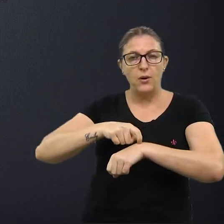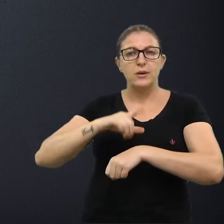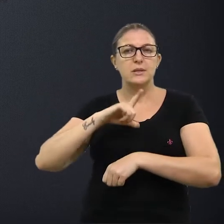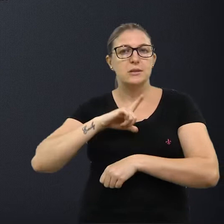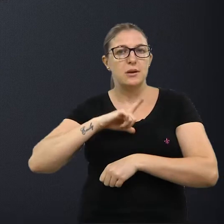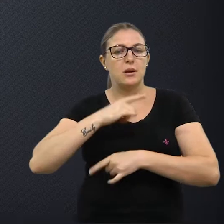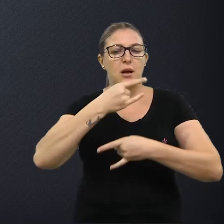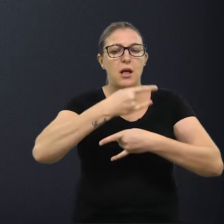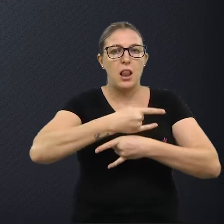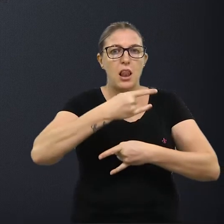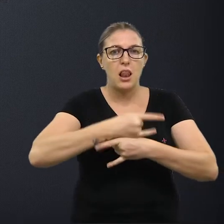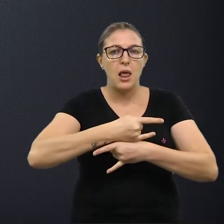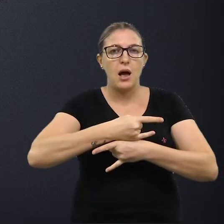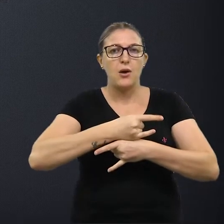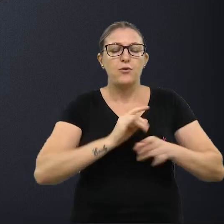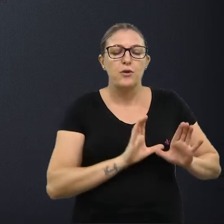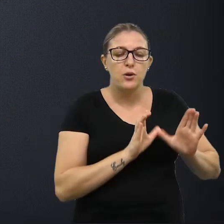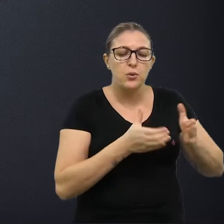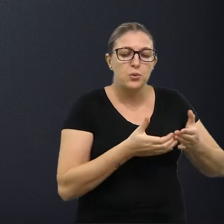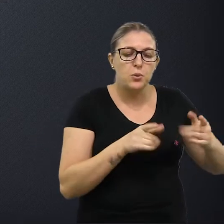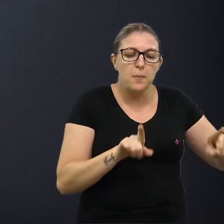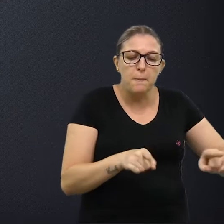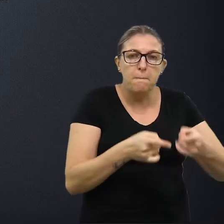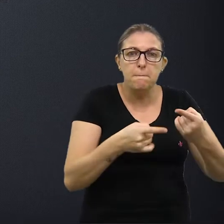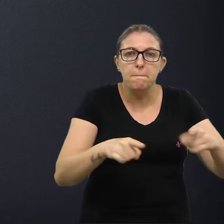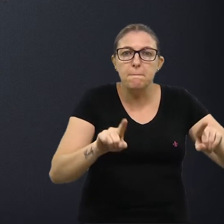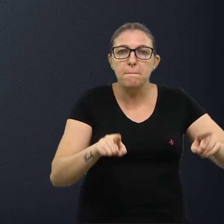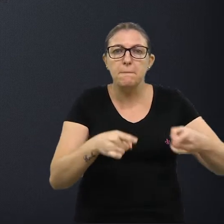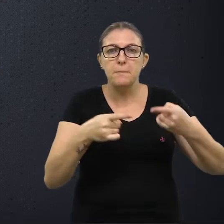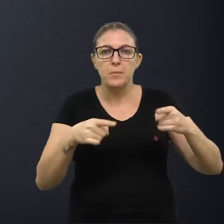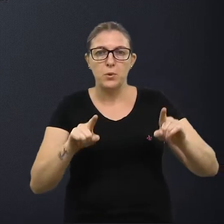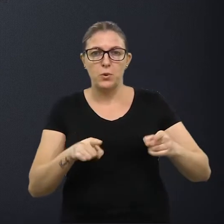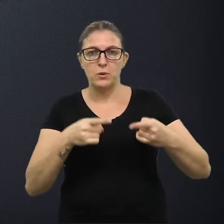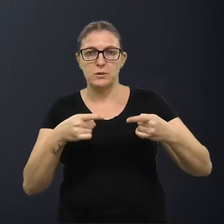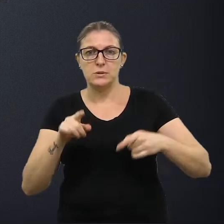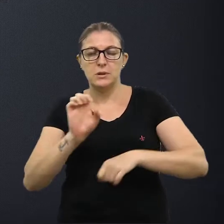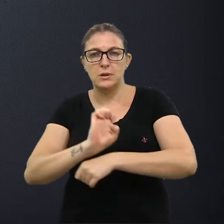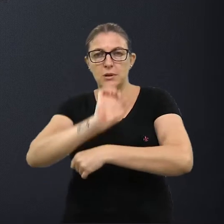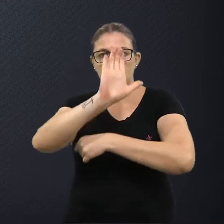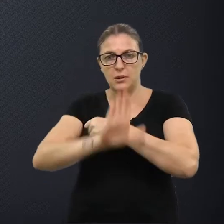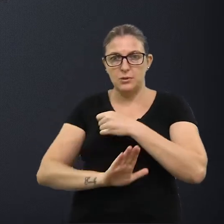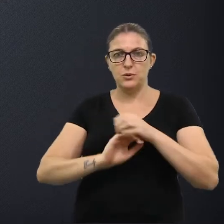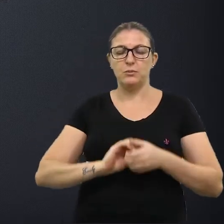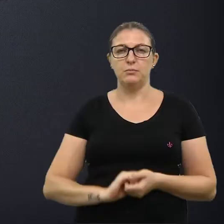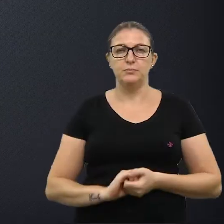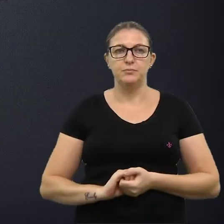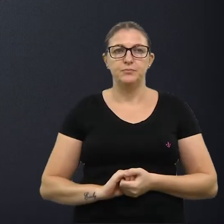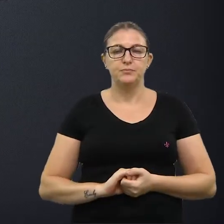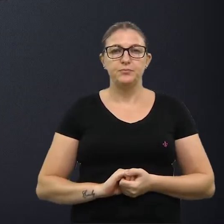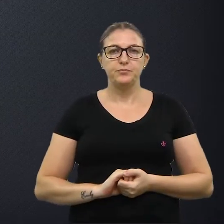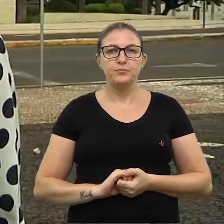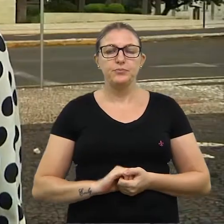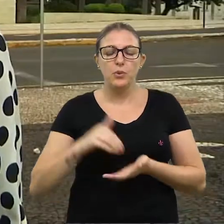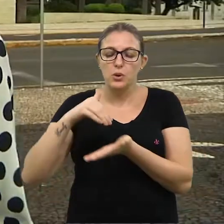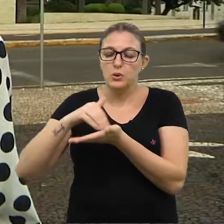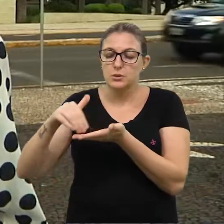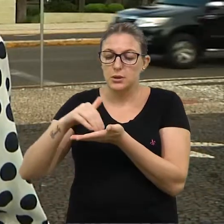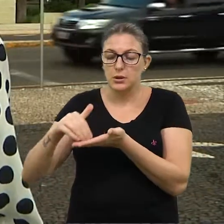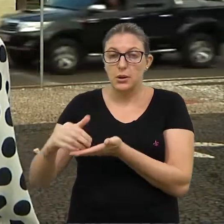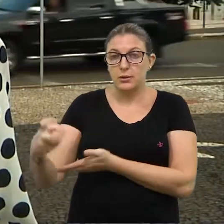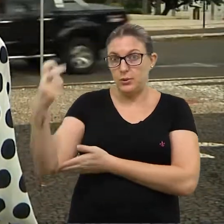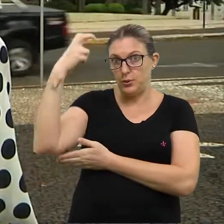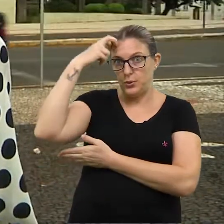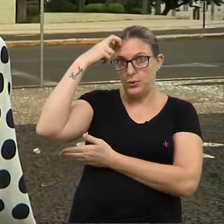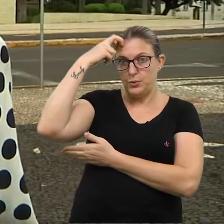minutos, a live Concerto de Páscoa, com a Orquestra de Concertos aqui de Erechim. O